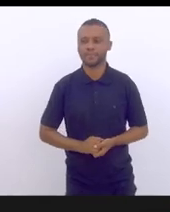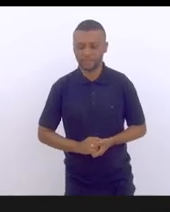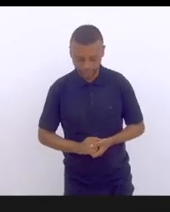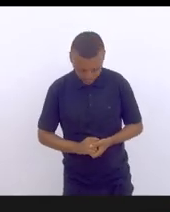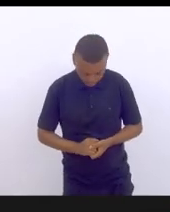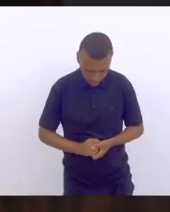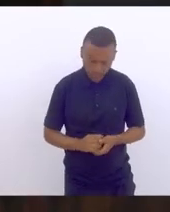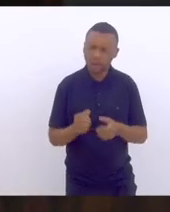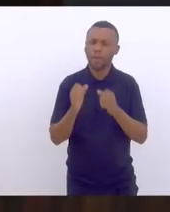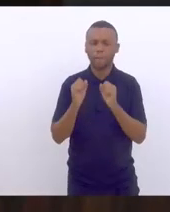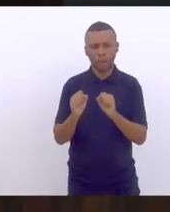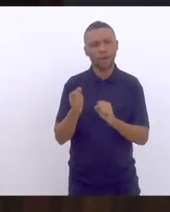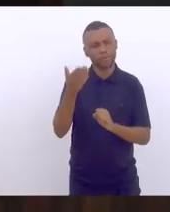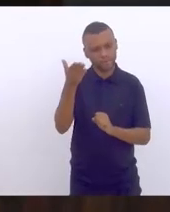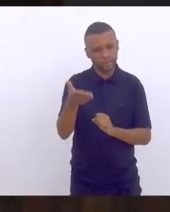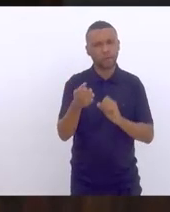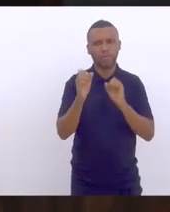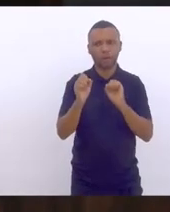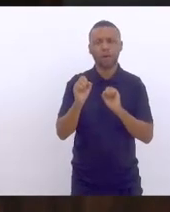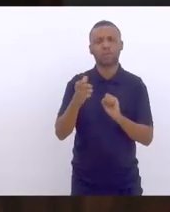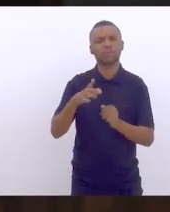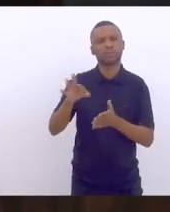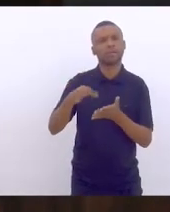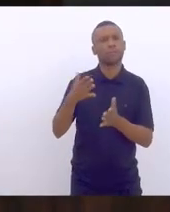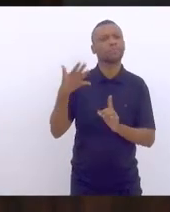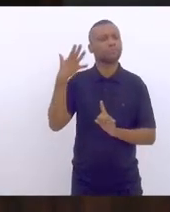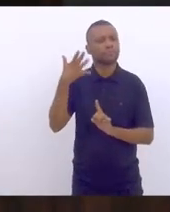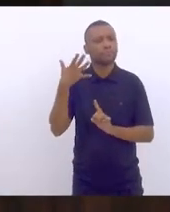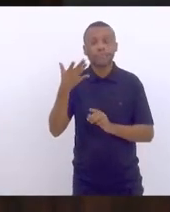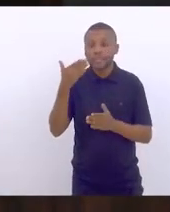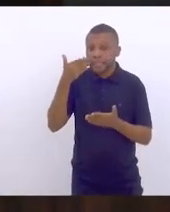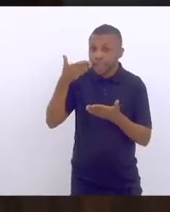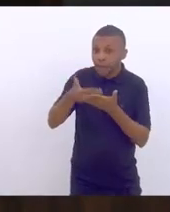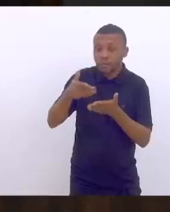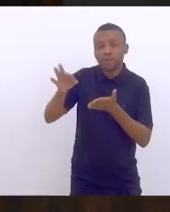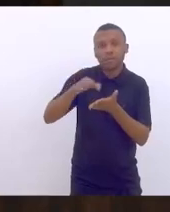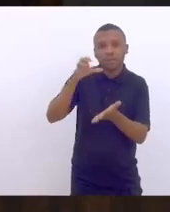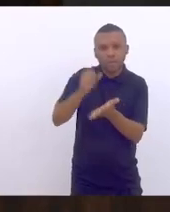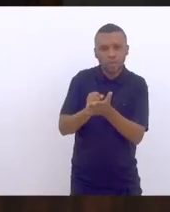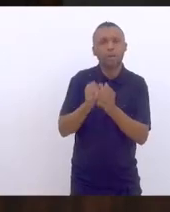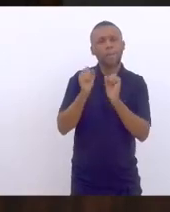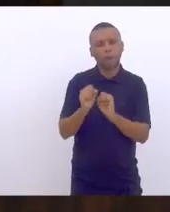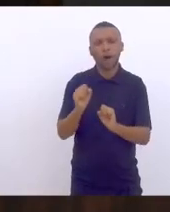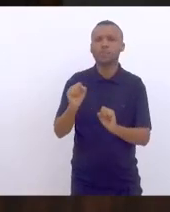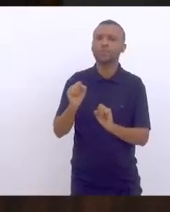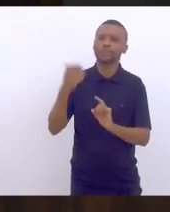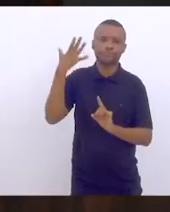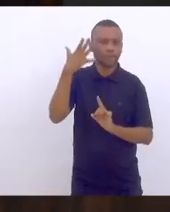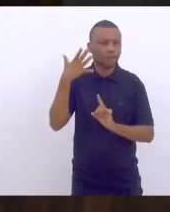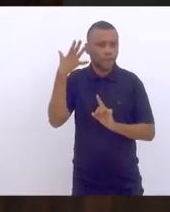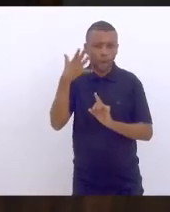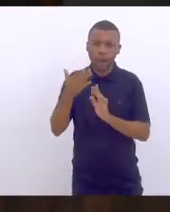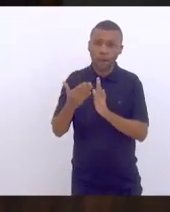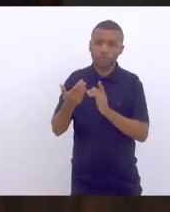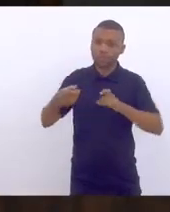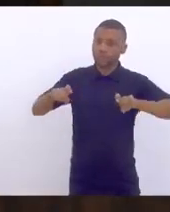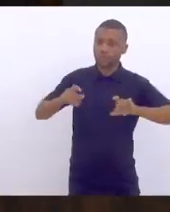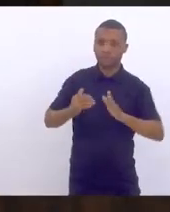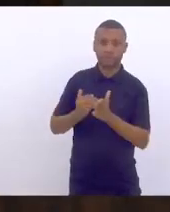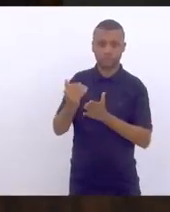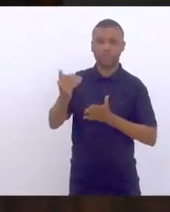Vossa Excelência foi imediatamente inscrito e pode fazer uso da palavra no expediente inicial.